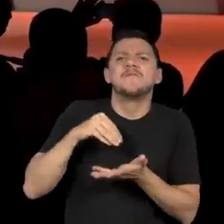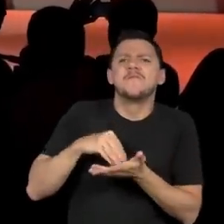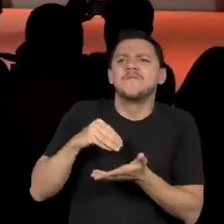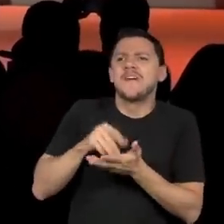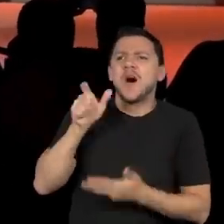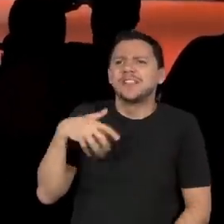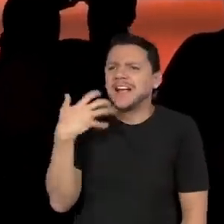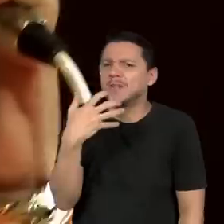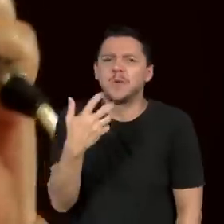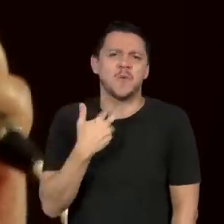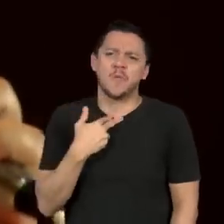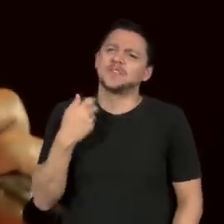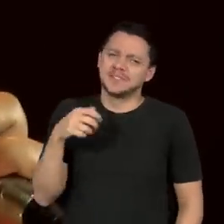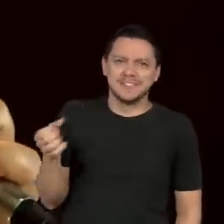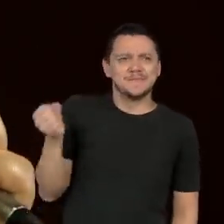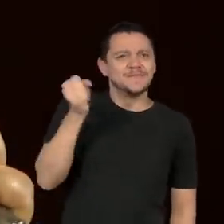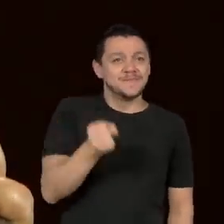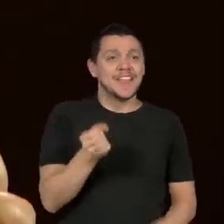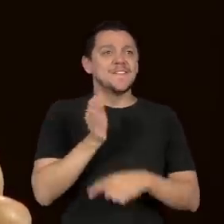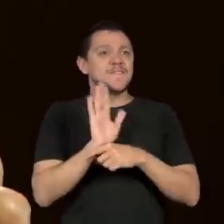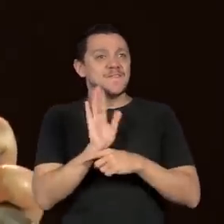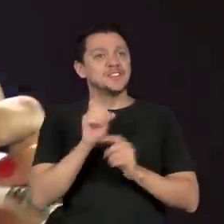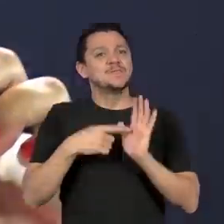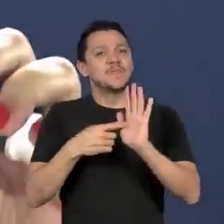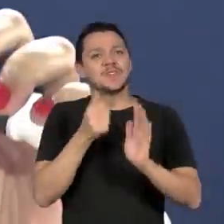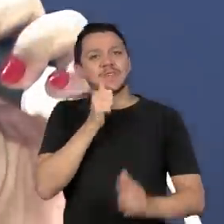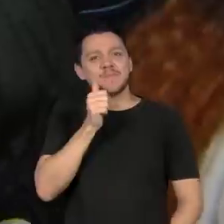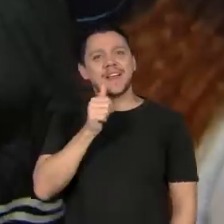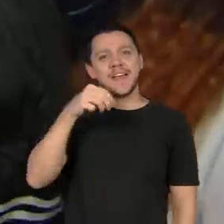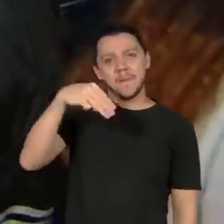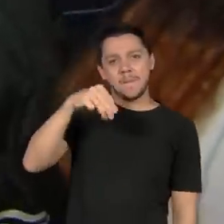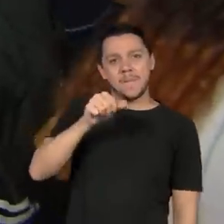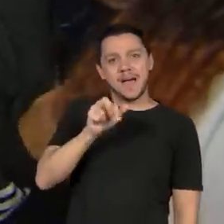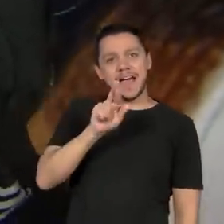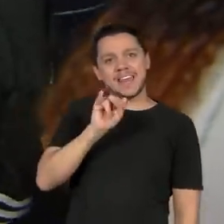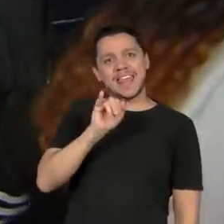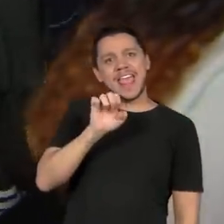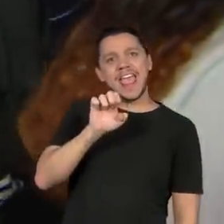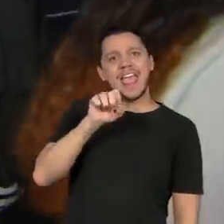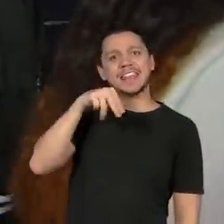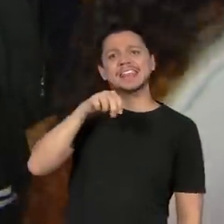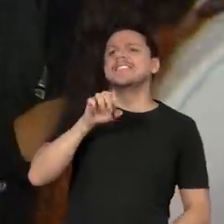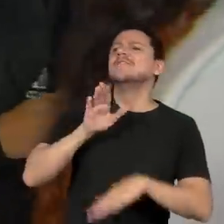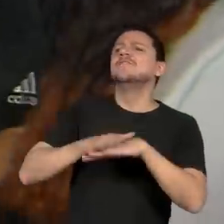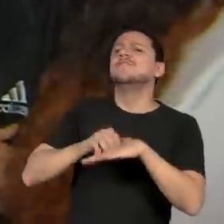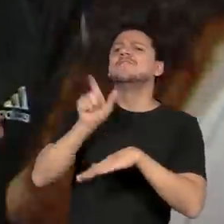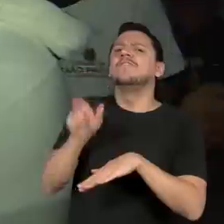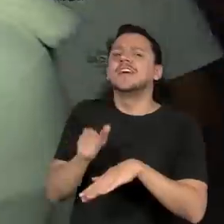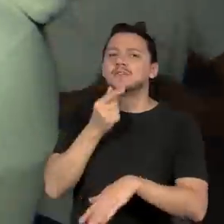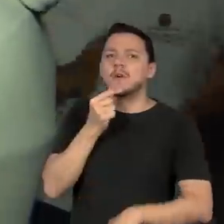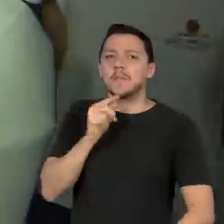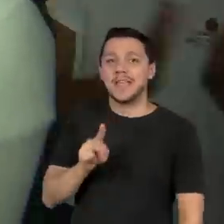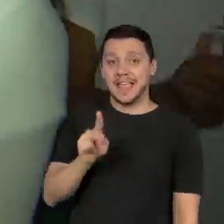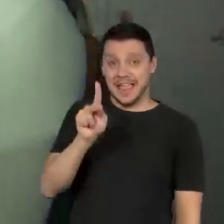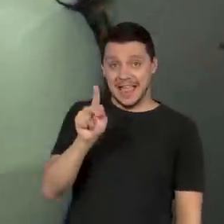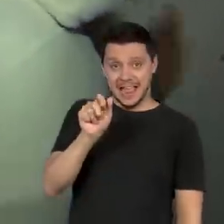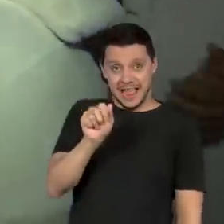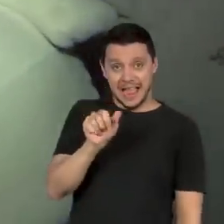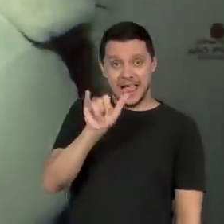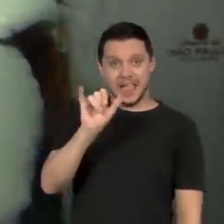mostrado pelo Caion com a cantora Marielle de Castro levantou a plateia. A alegria